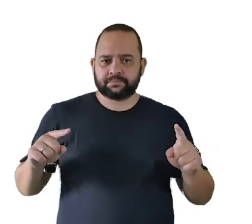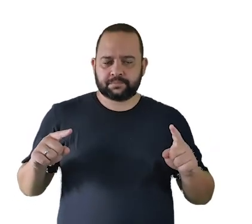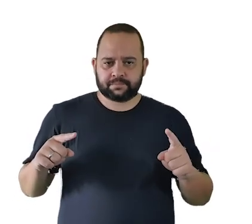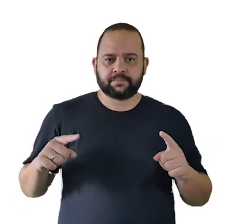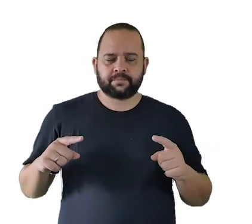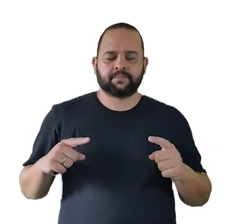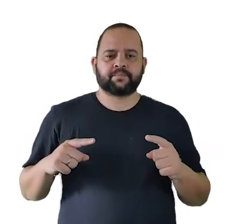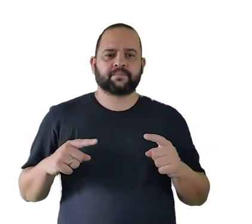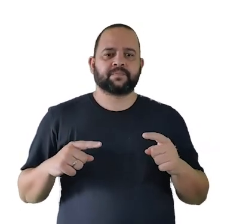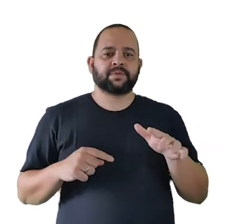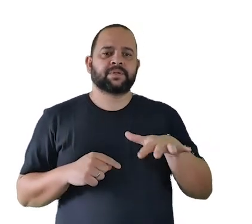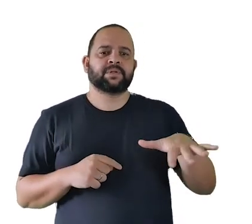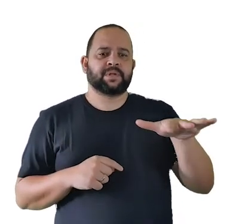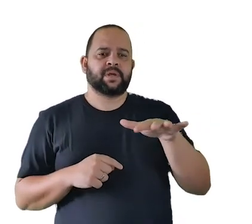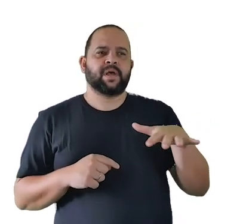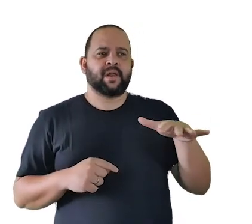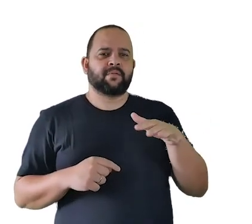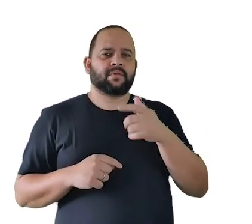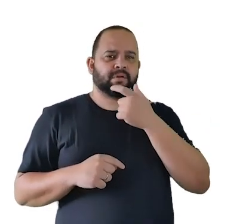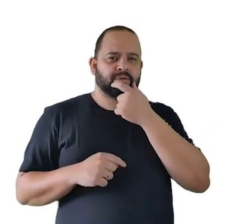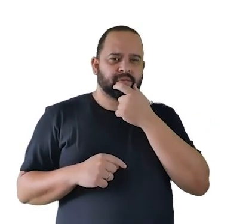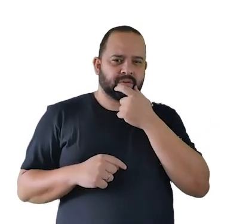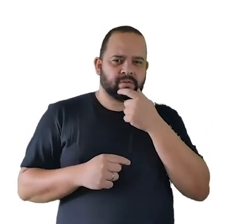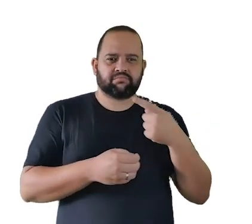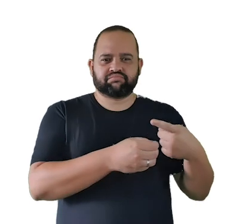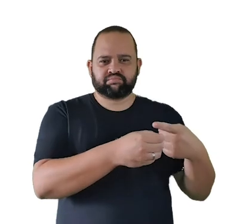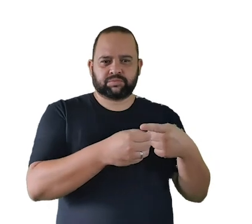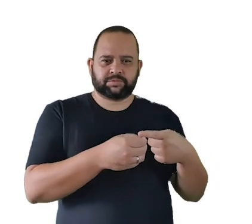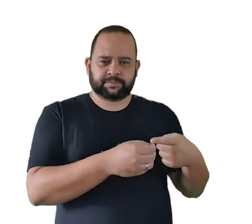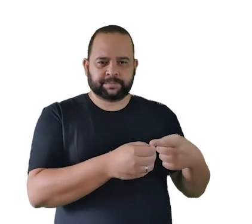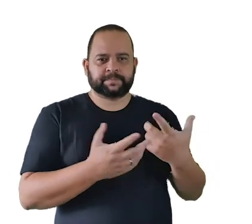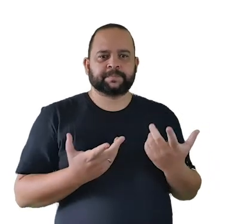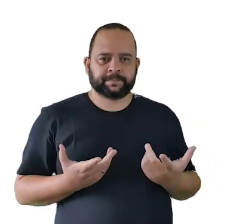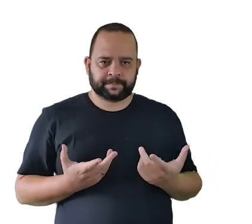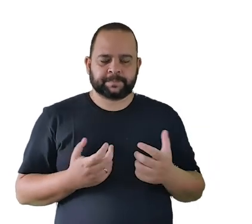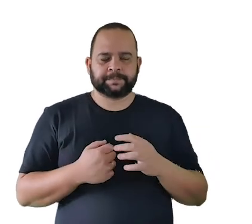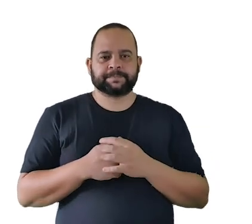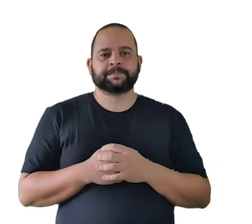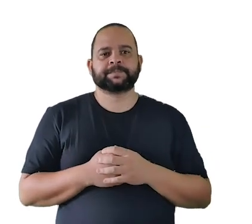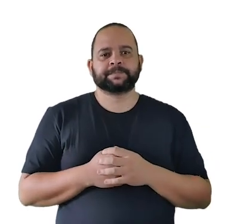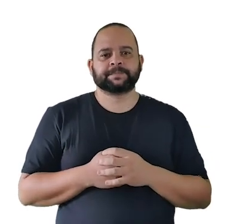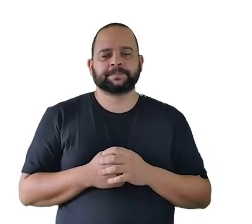lá daquela região do Império Britânico da Inglaterra do Greensleeves